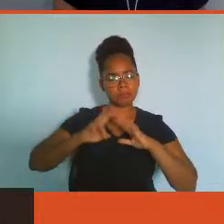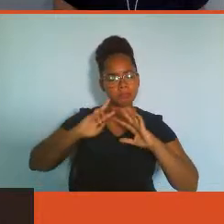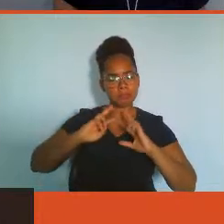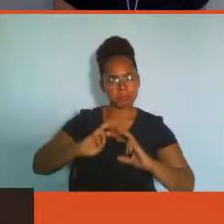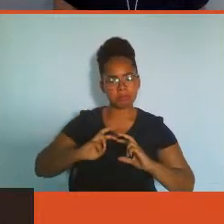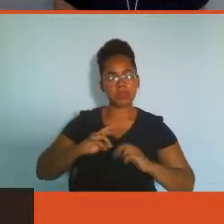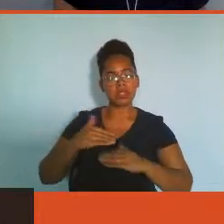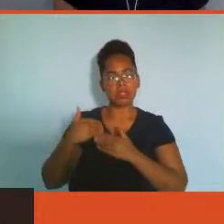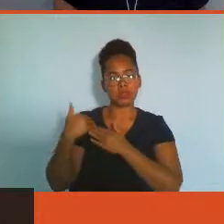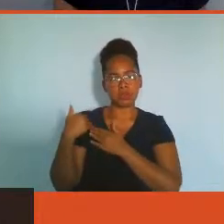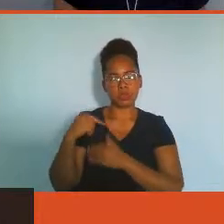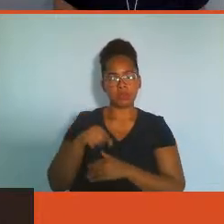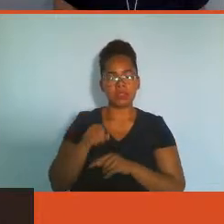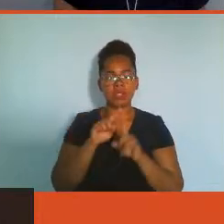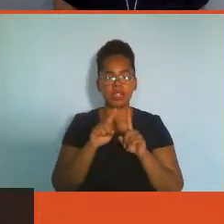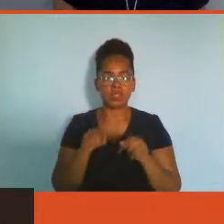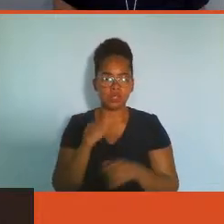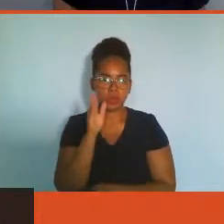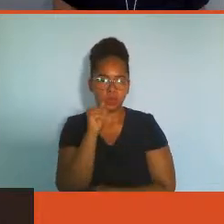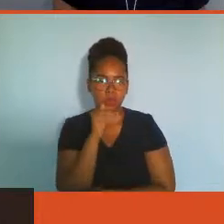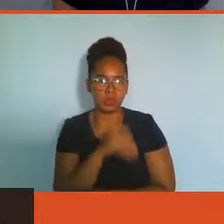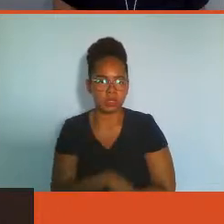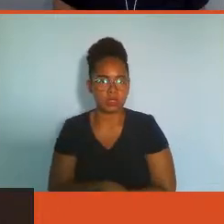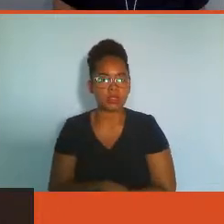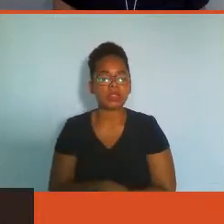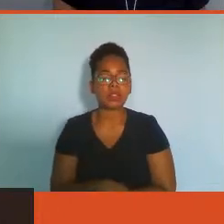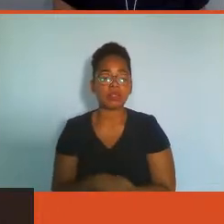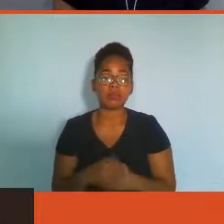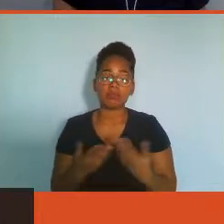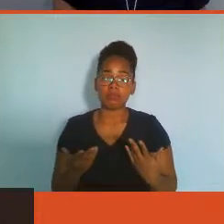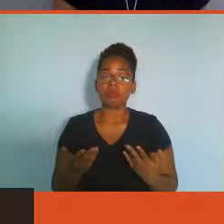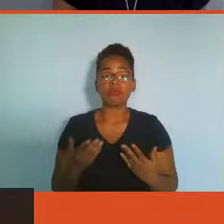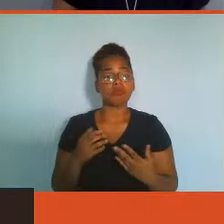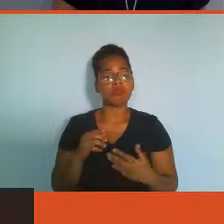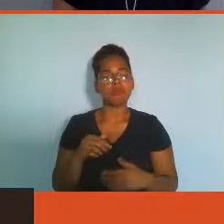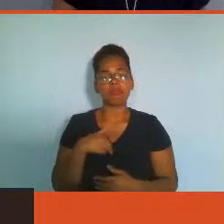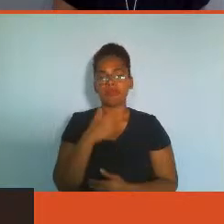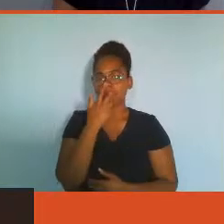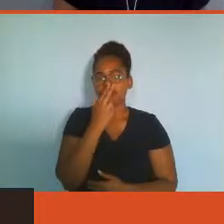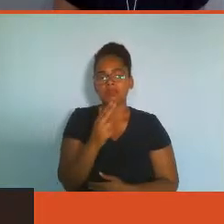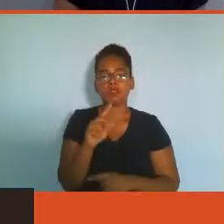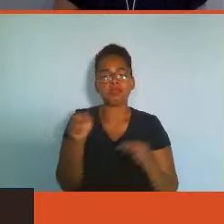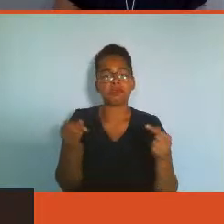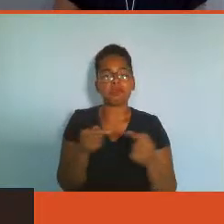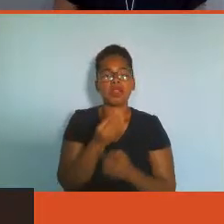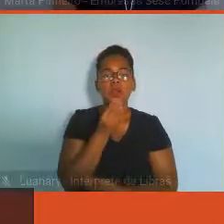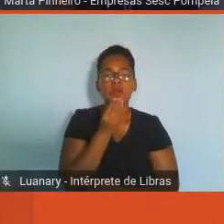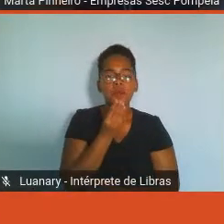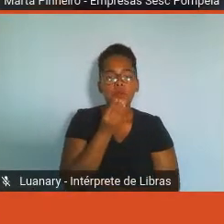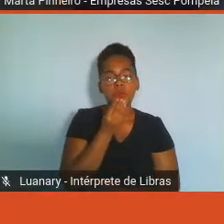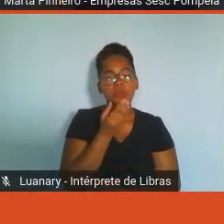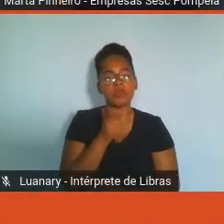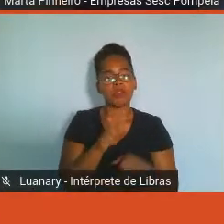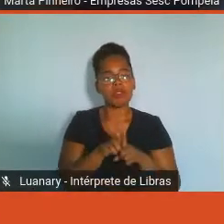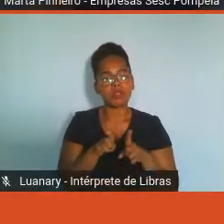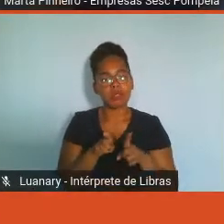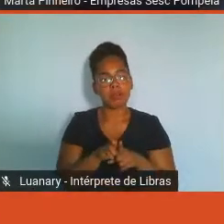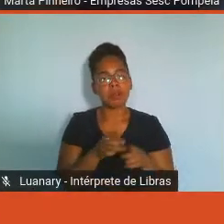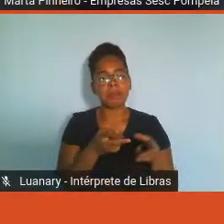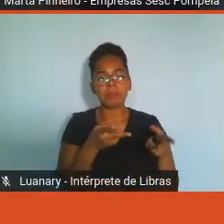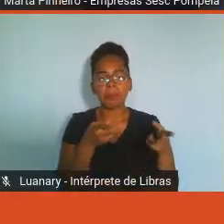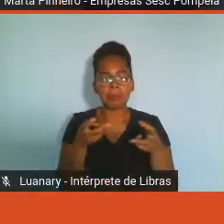temos é de oportunidade, é de análise dessas possibilidades,